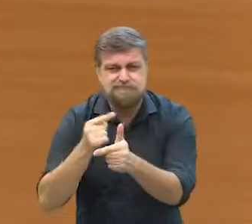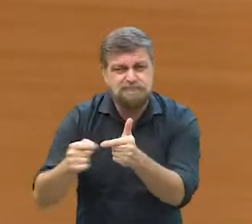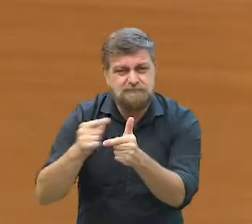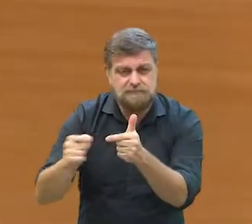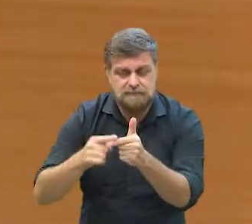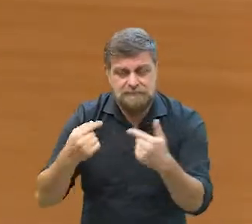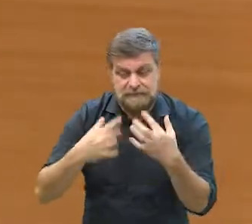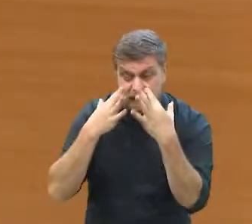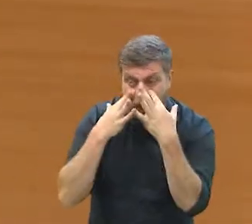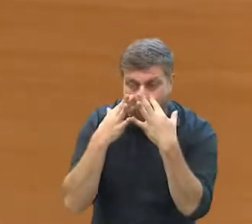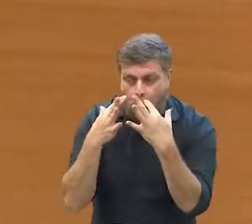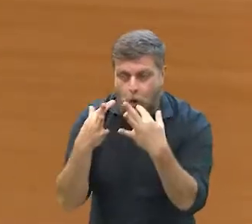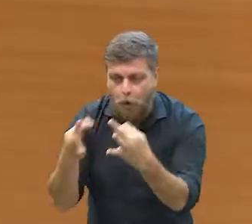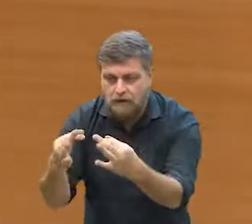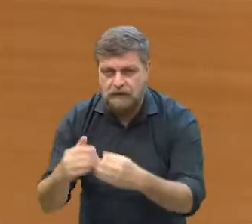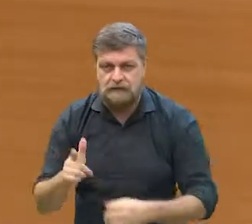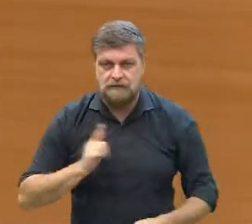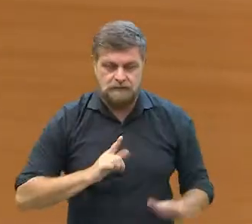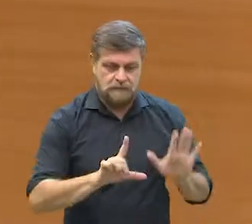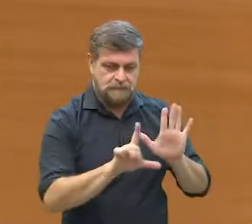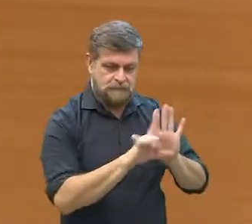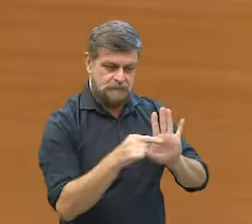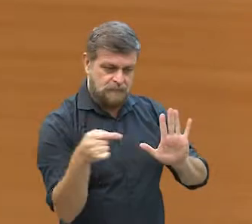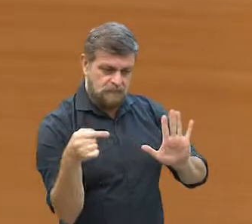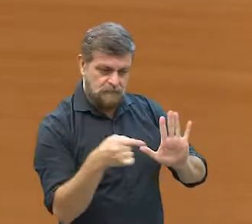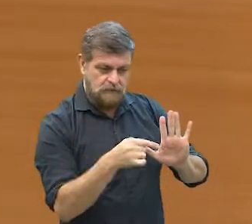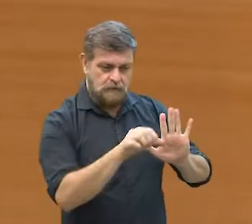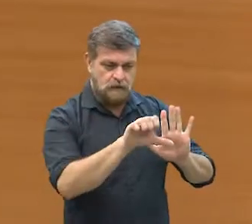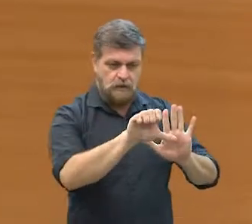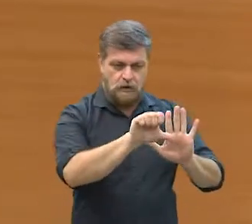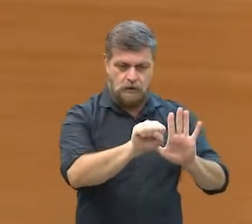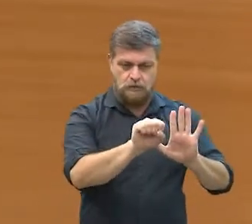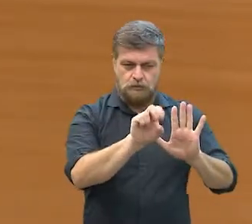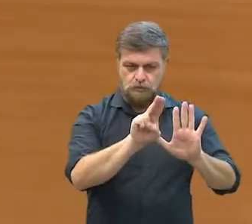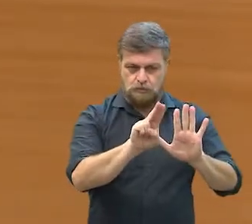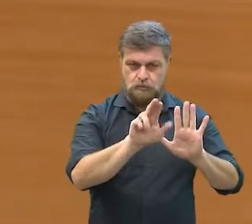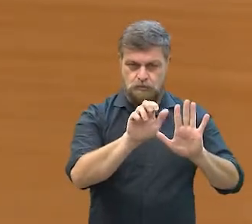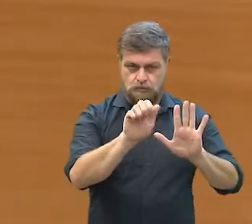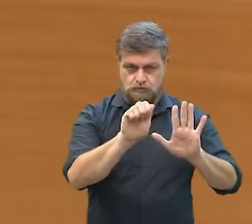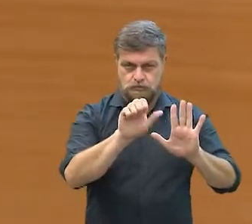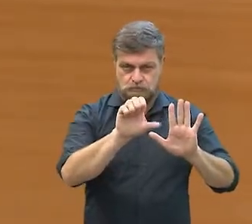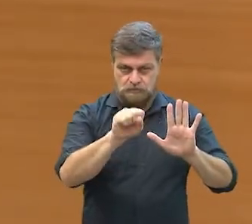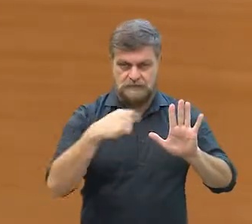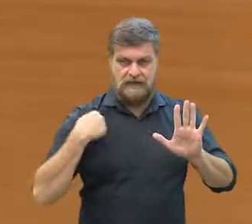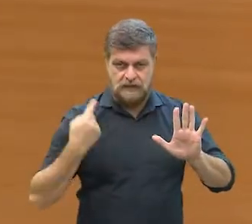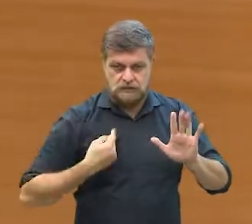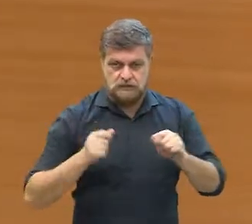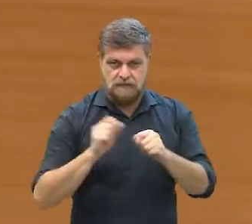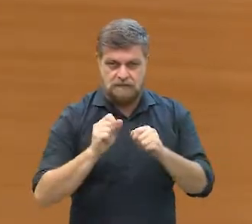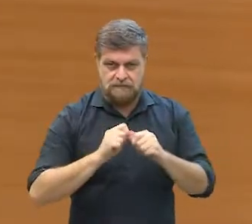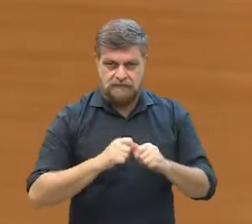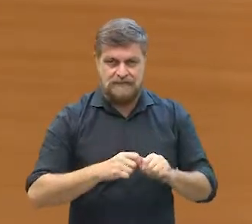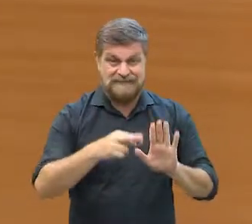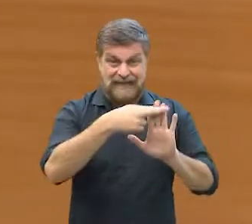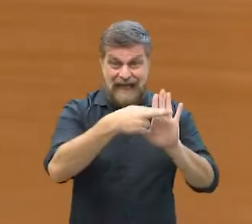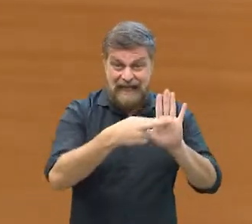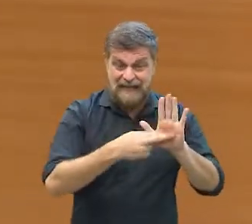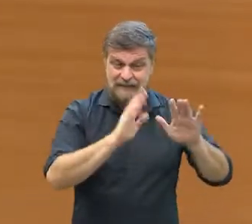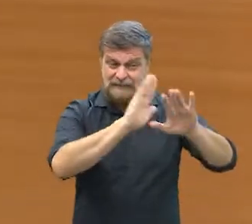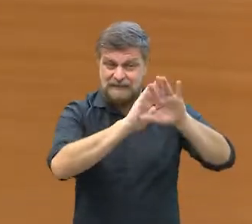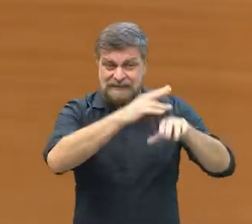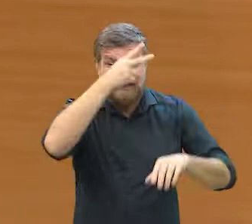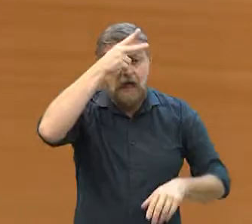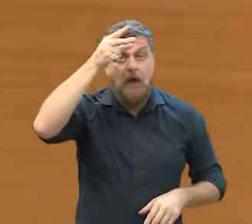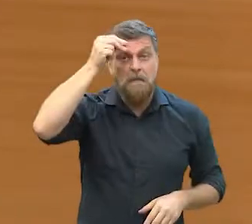tudo isso tem que ter um olhar. Então, remetendo à lei do SUAS, nós estabelecemos um processo para que a Executiva regulamente